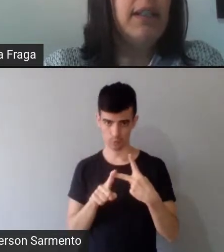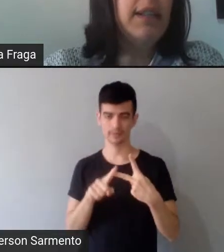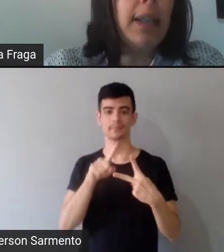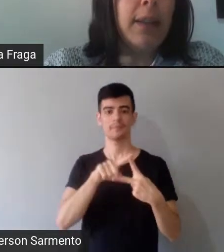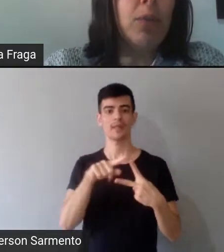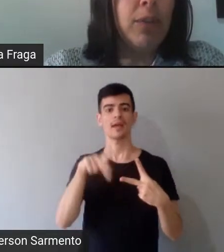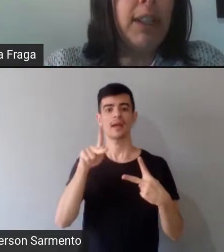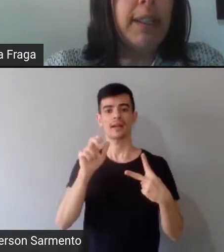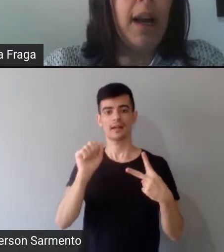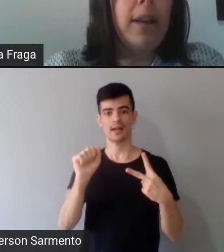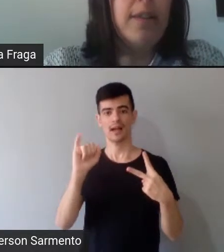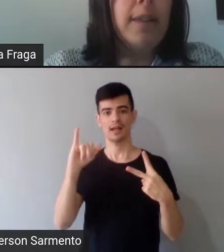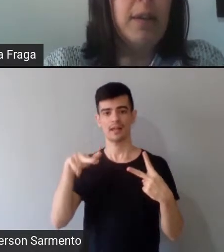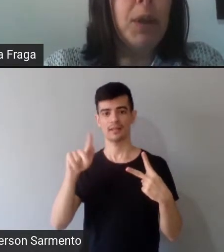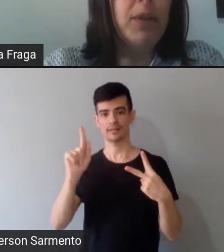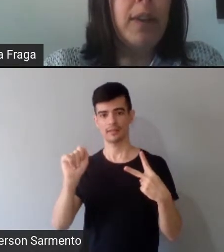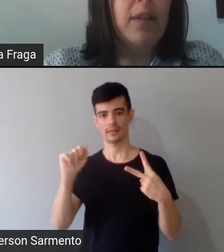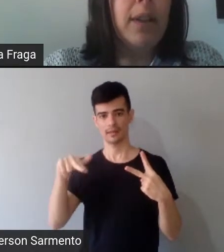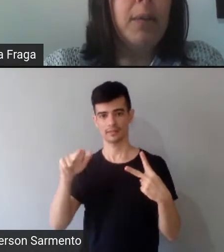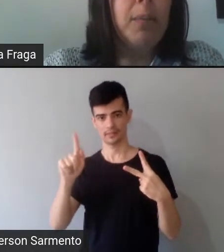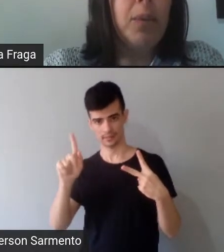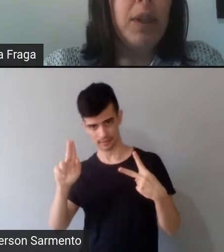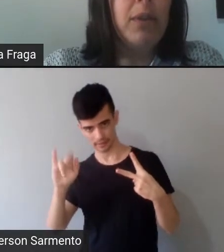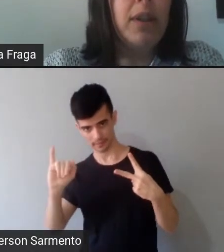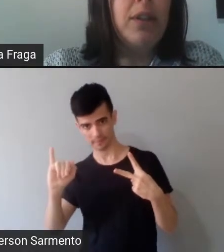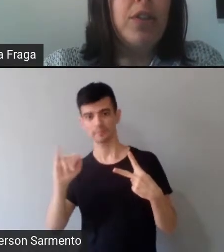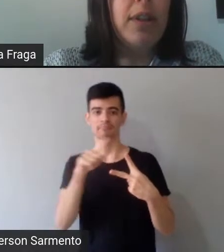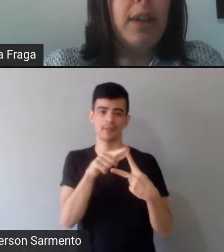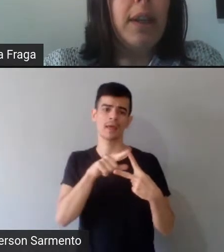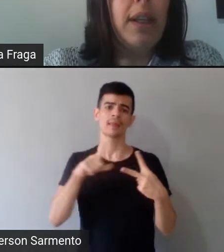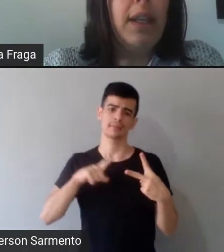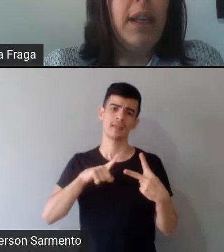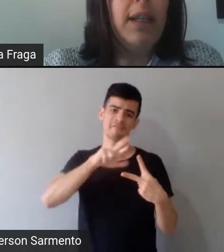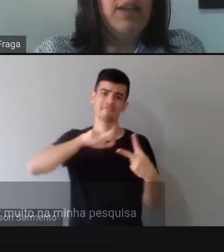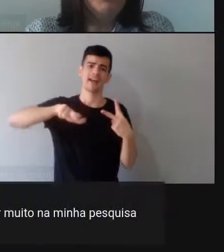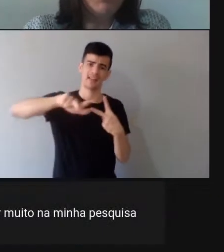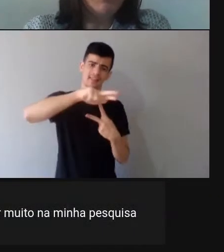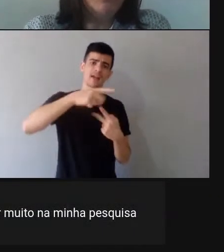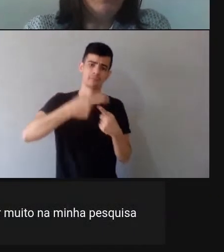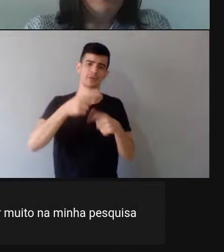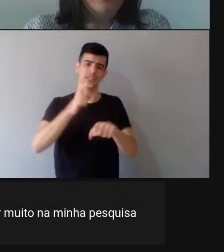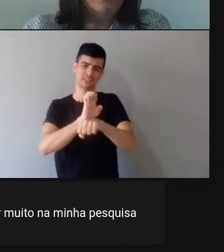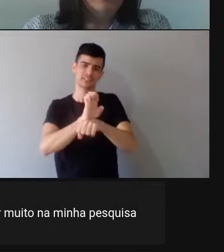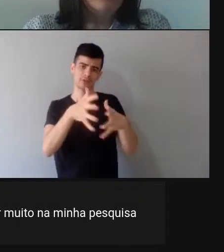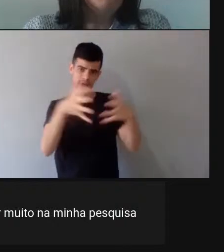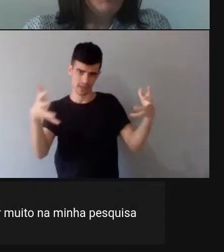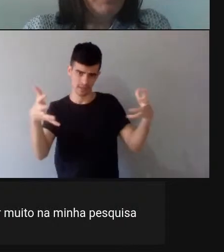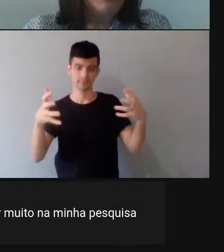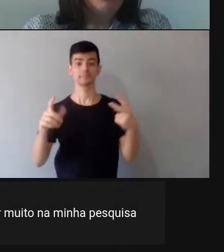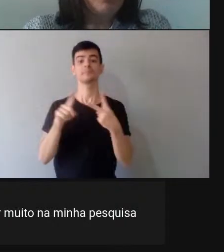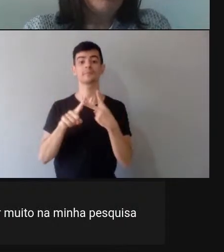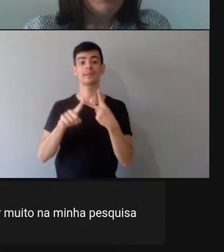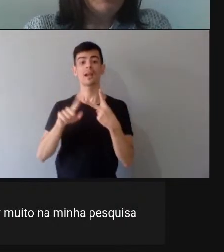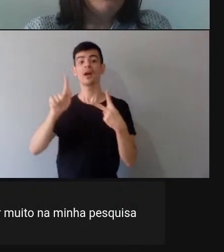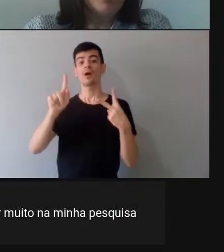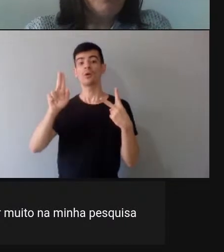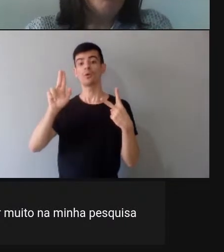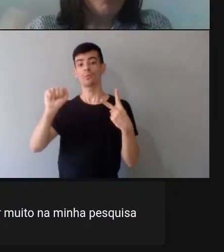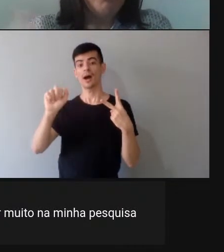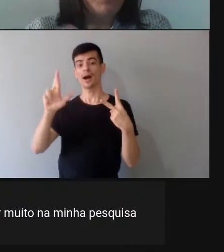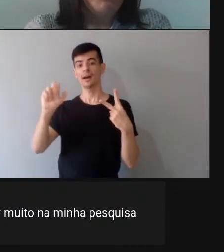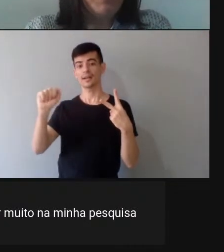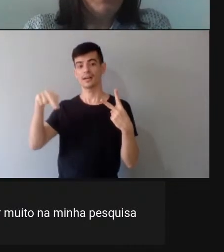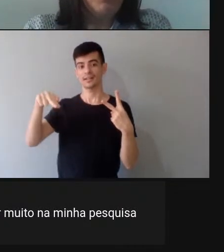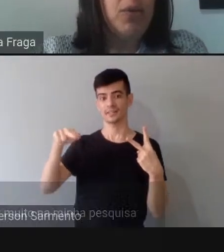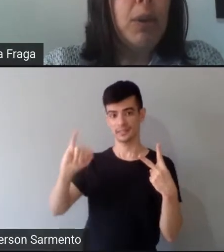caingangue, que tem as suas variedades, né, porque o estado é um pouquinho grande, e a língua guarani, que também tem as suas variedades